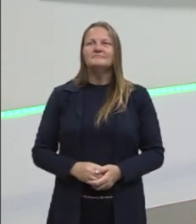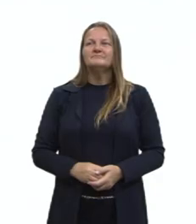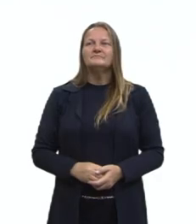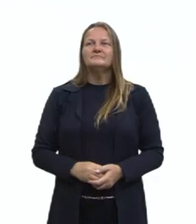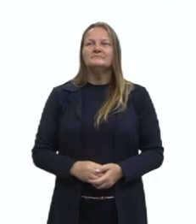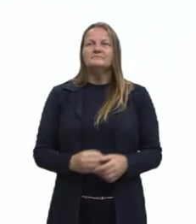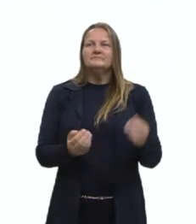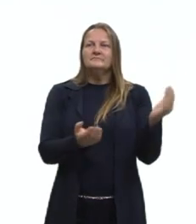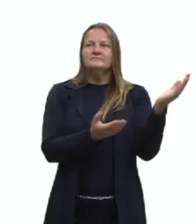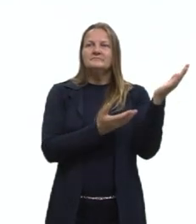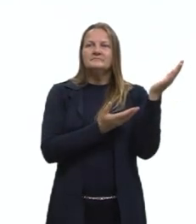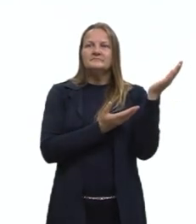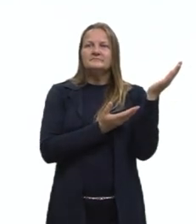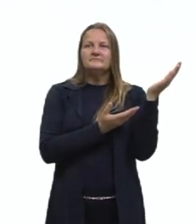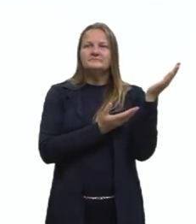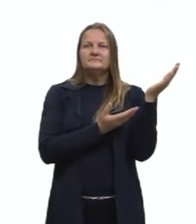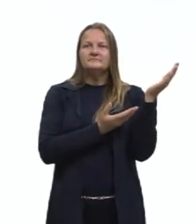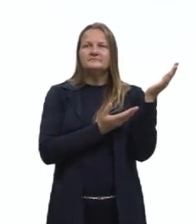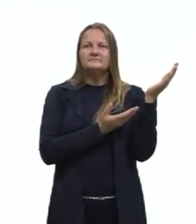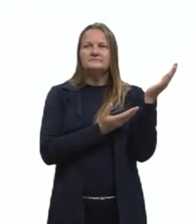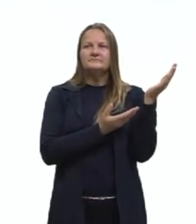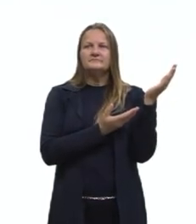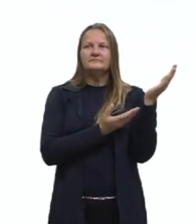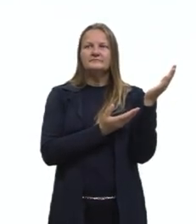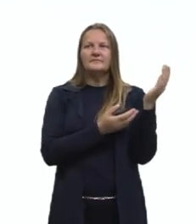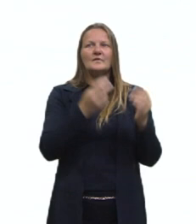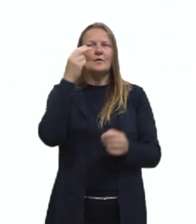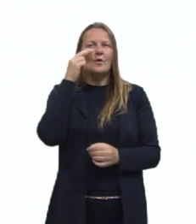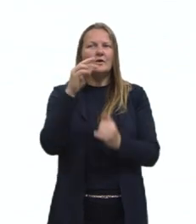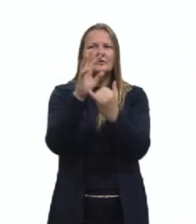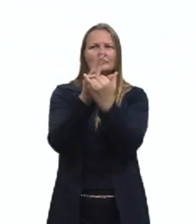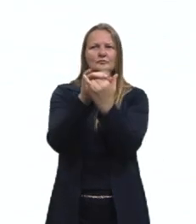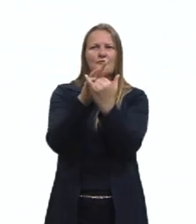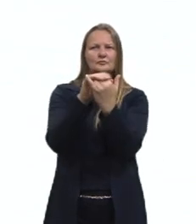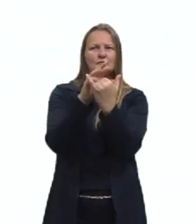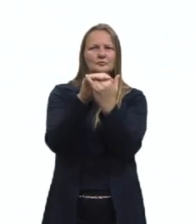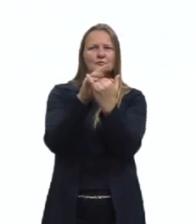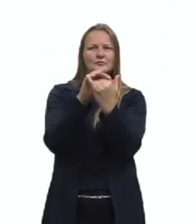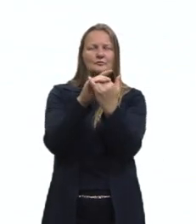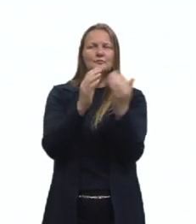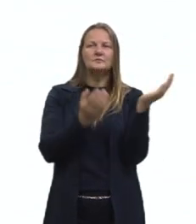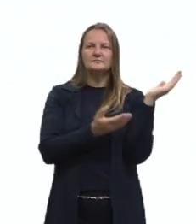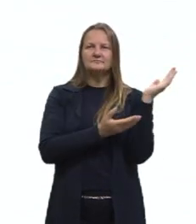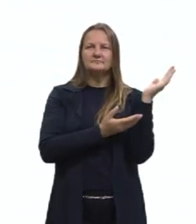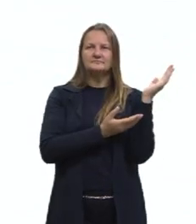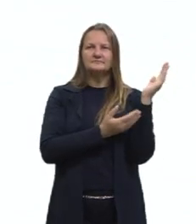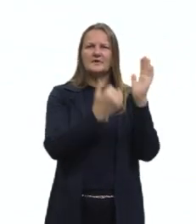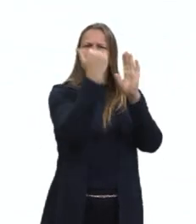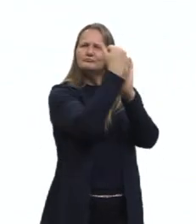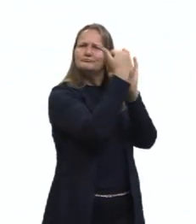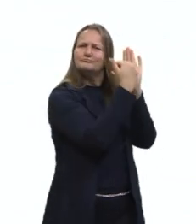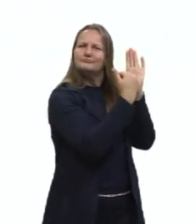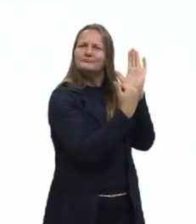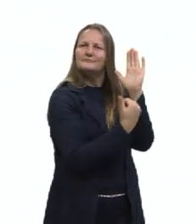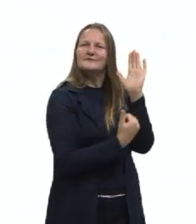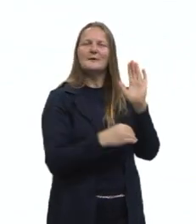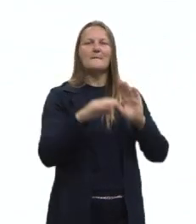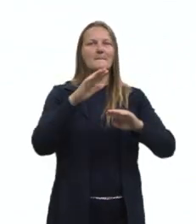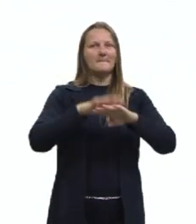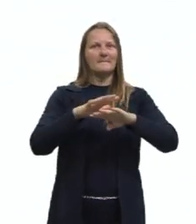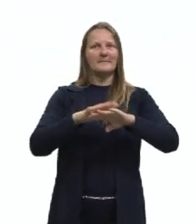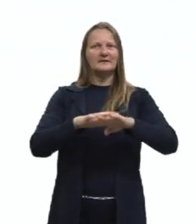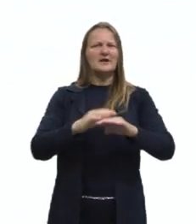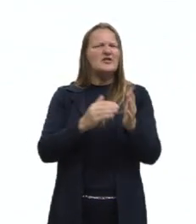para vocês a indicação, então, verifiquem lá no YouTube. Aqui eu deixei a nossa playlist de matemática. Então,